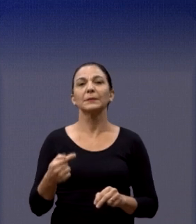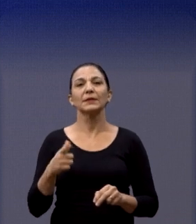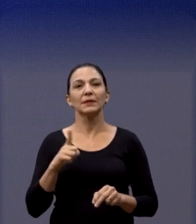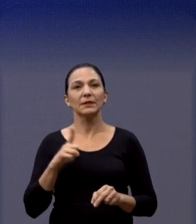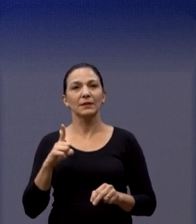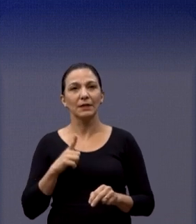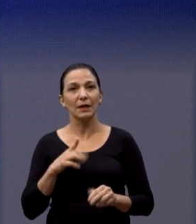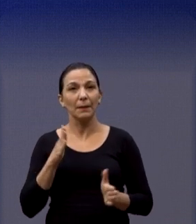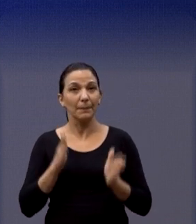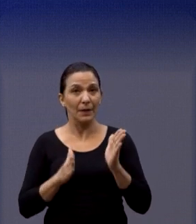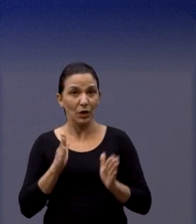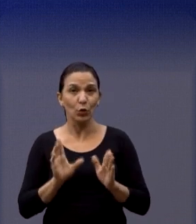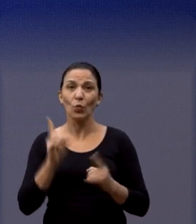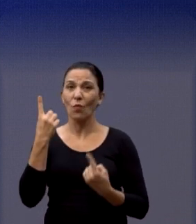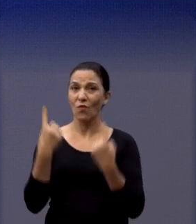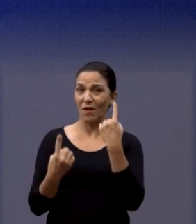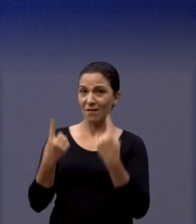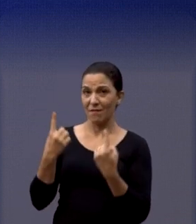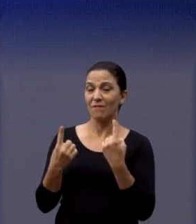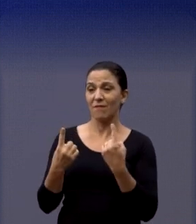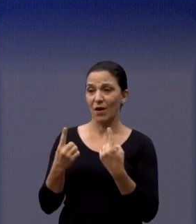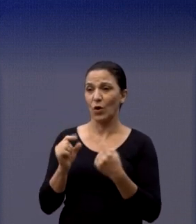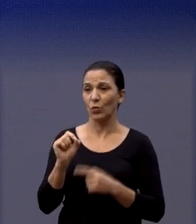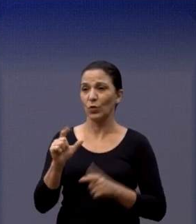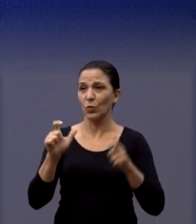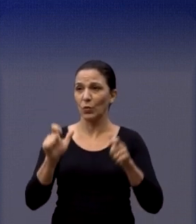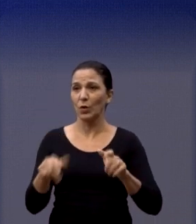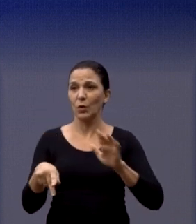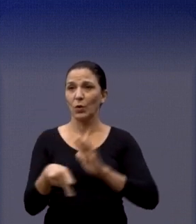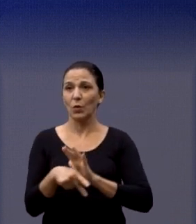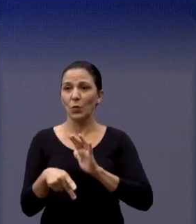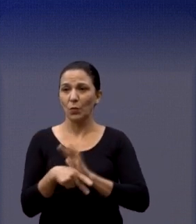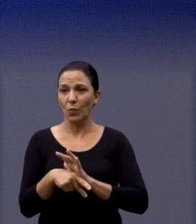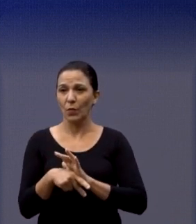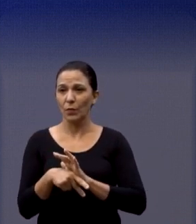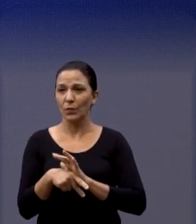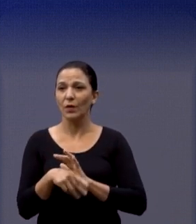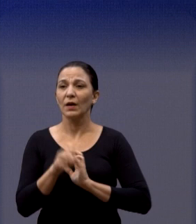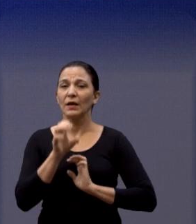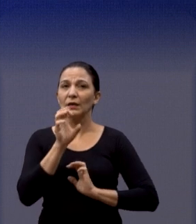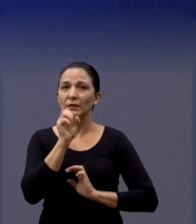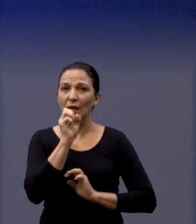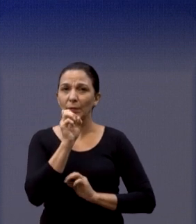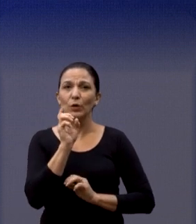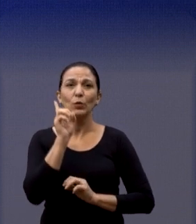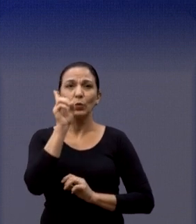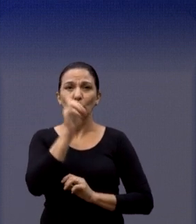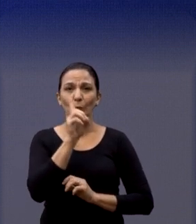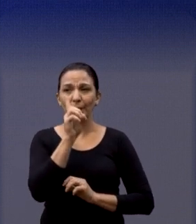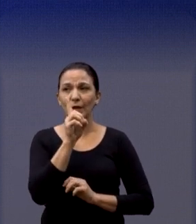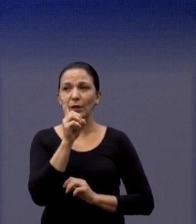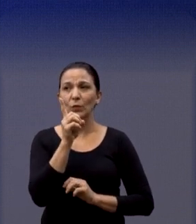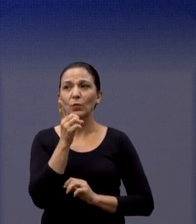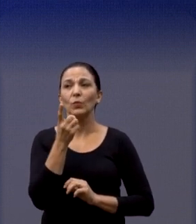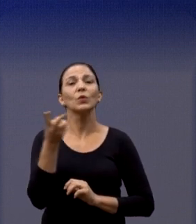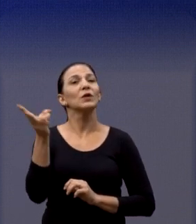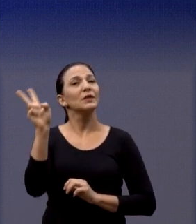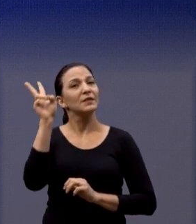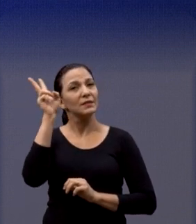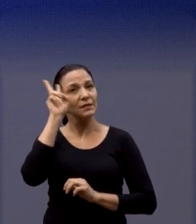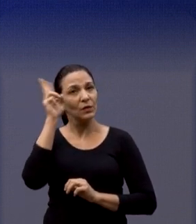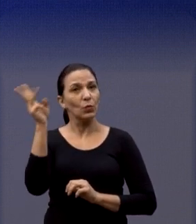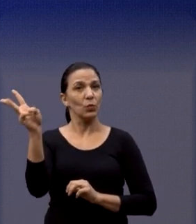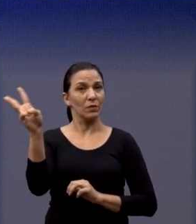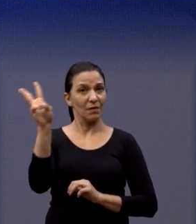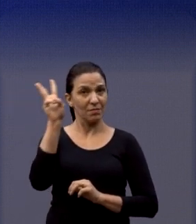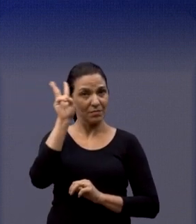o carnaval, lá no Dain, na segunda, sábado, domingo, segunda e terça de carnaval.